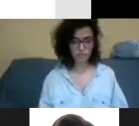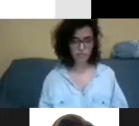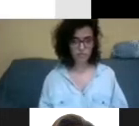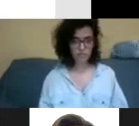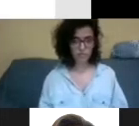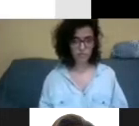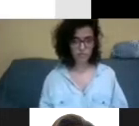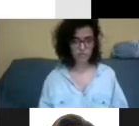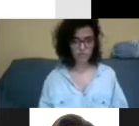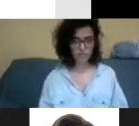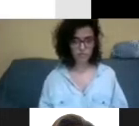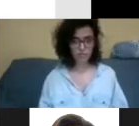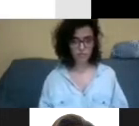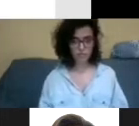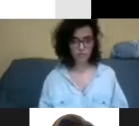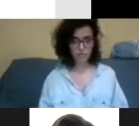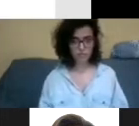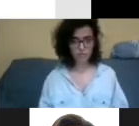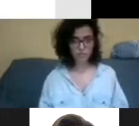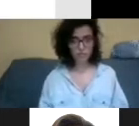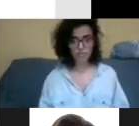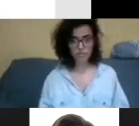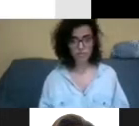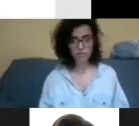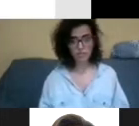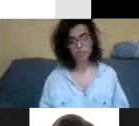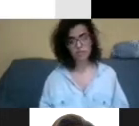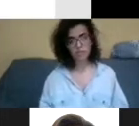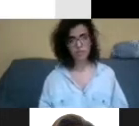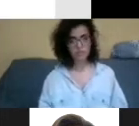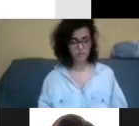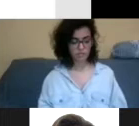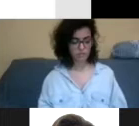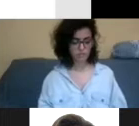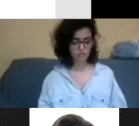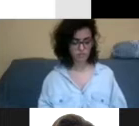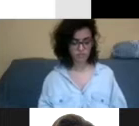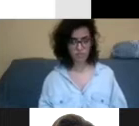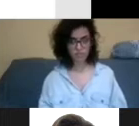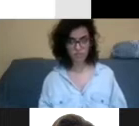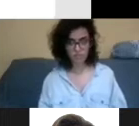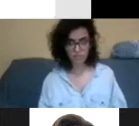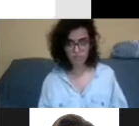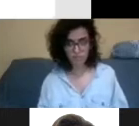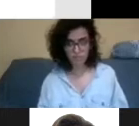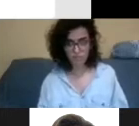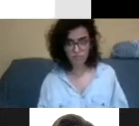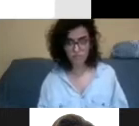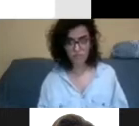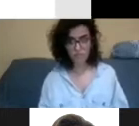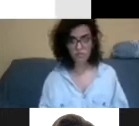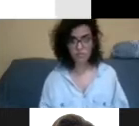simples é quase que regionalizada, né? Porque, num bairro aqui, pode ser de um jeito, né? Numa outra cidade, num outro contexto,